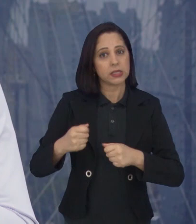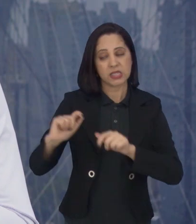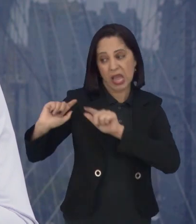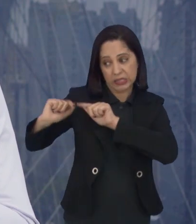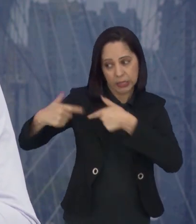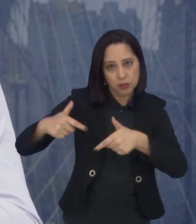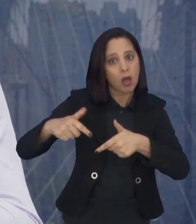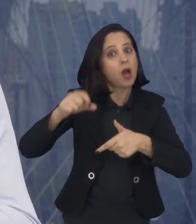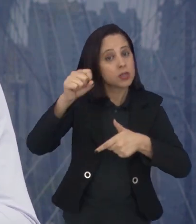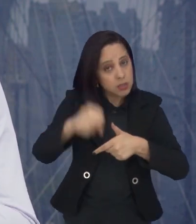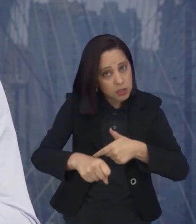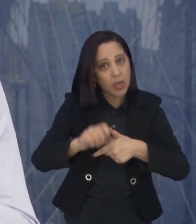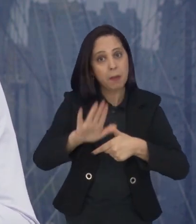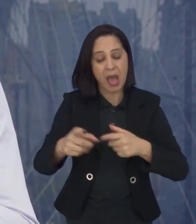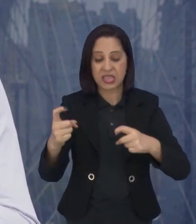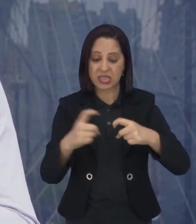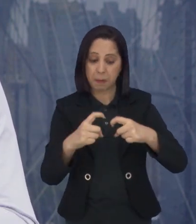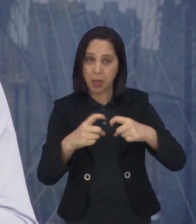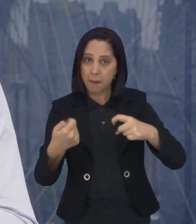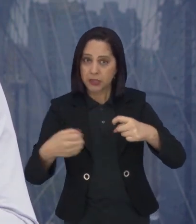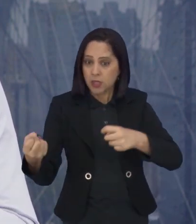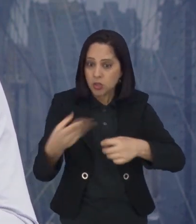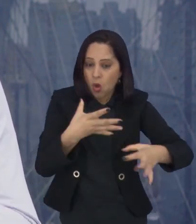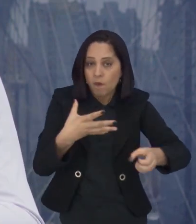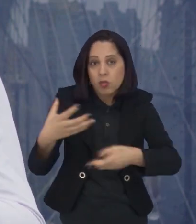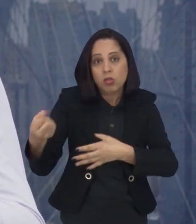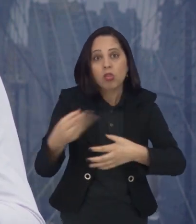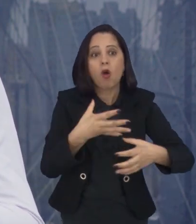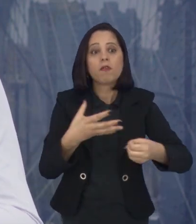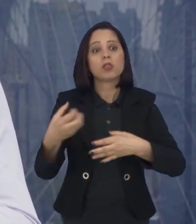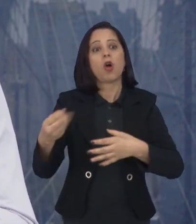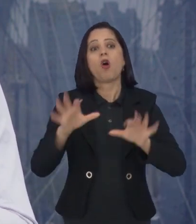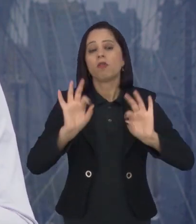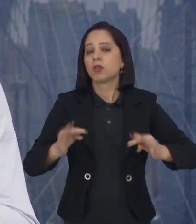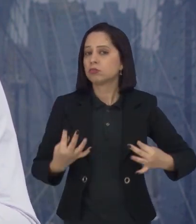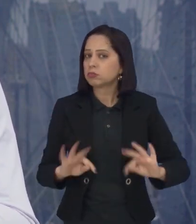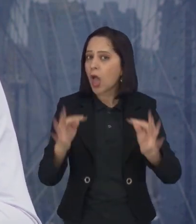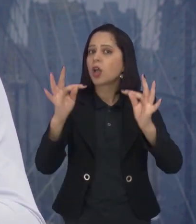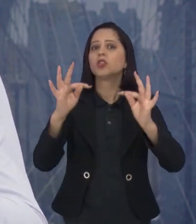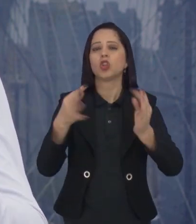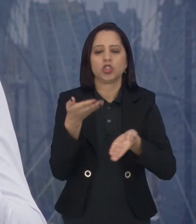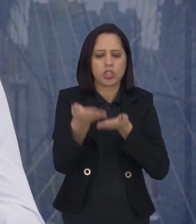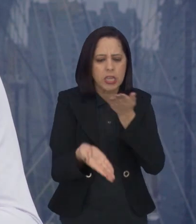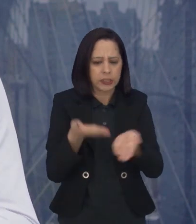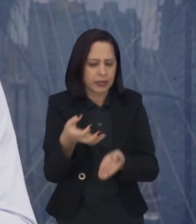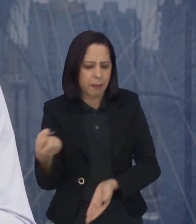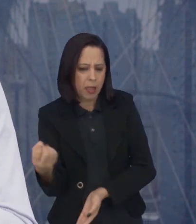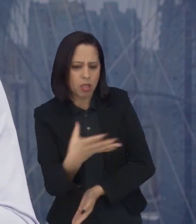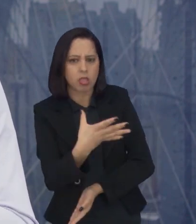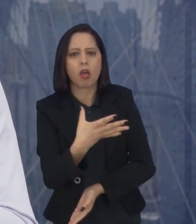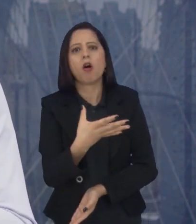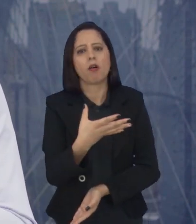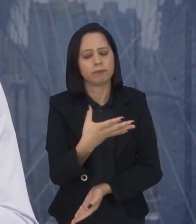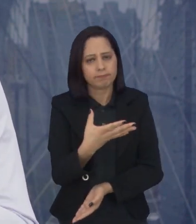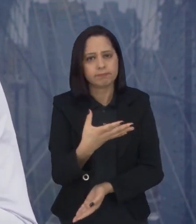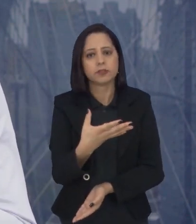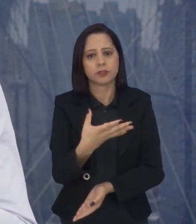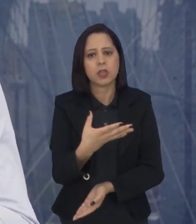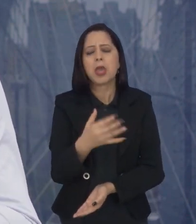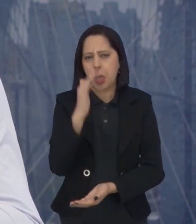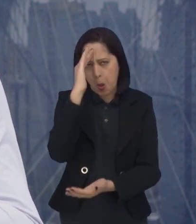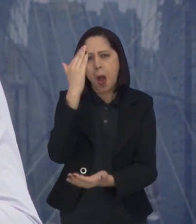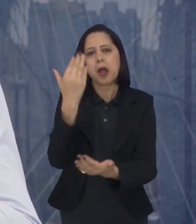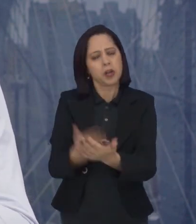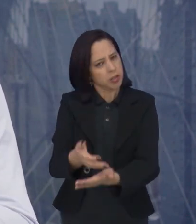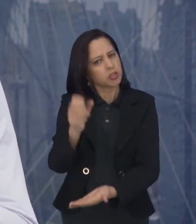mas a medicina também, ela tem que se modernizar. Nós temos que abrir para novos tratamentos, novas causas, e eu acredito sim,